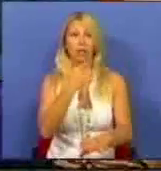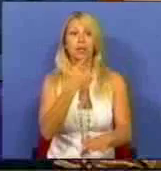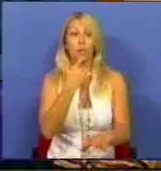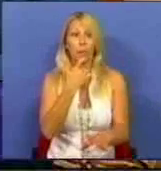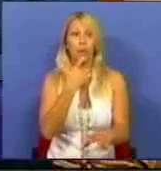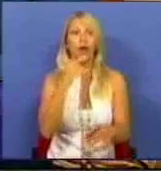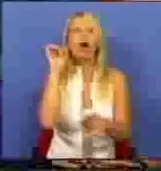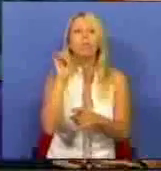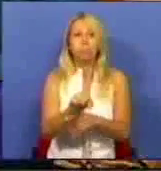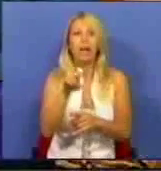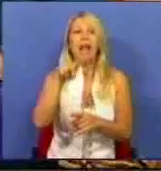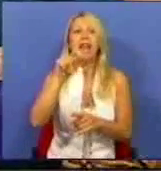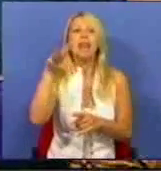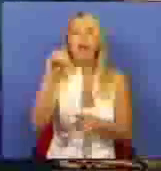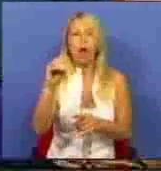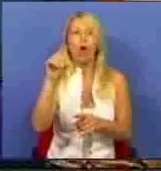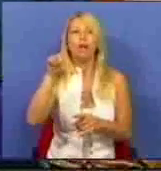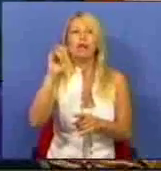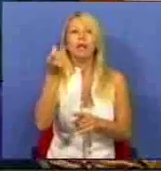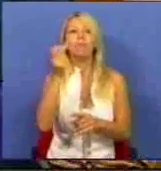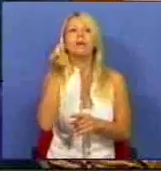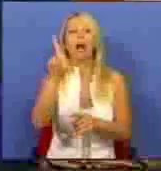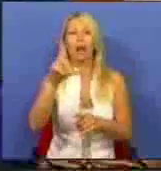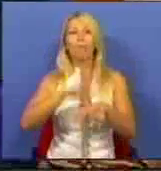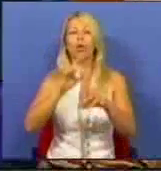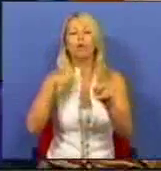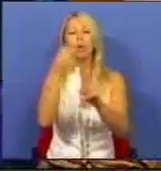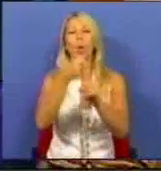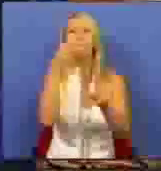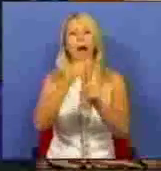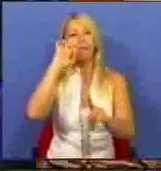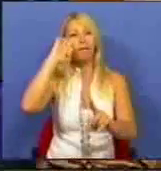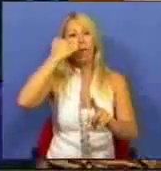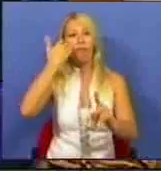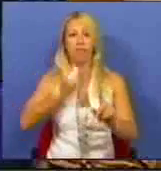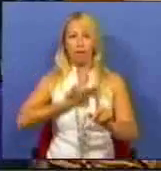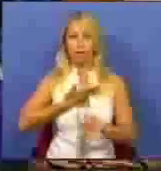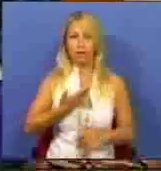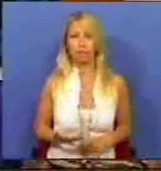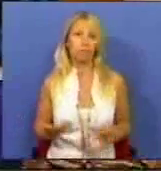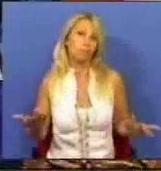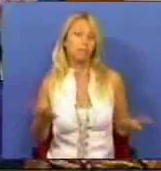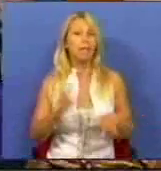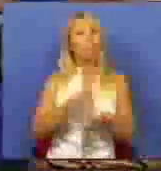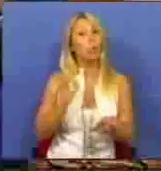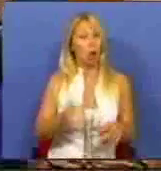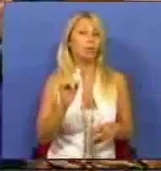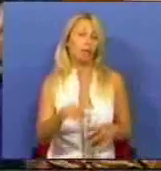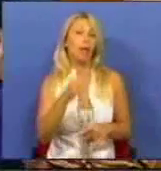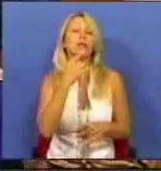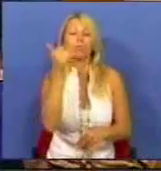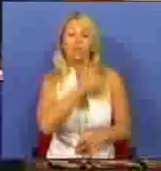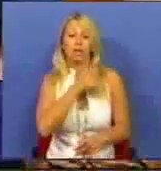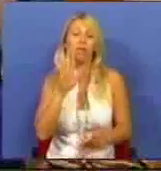foi a dogmática neoliberal do combate ao déficit. E a pretexto disso, sacrificou-se o